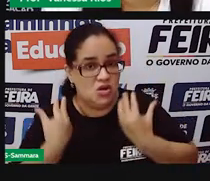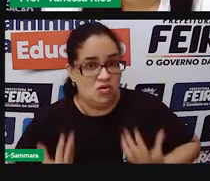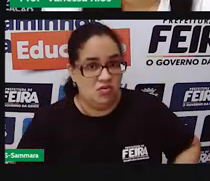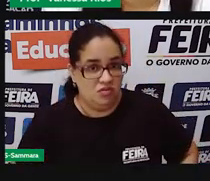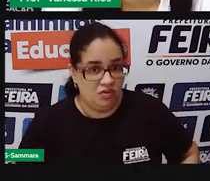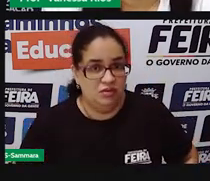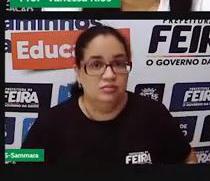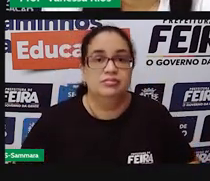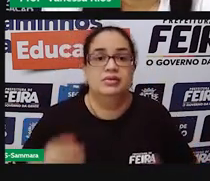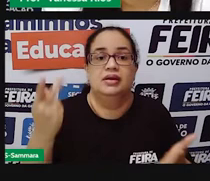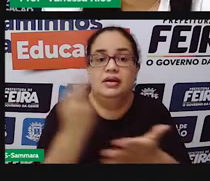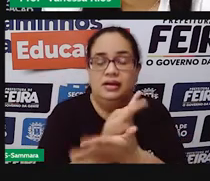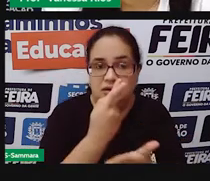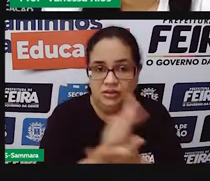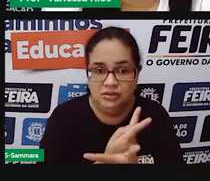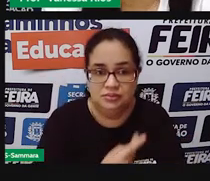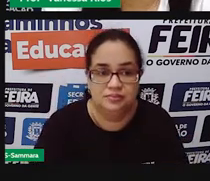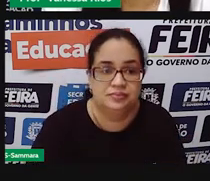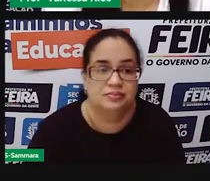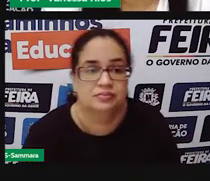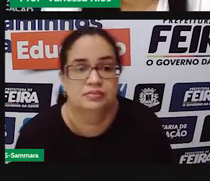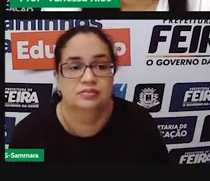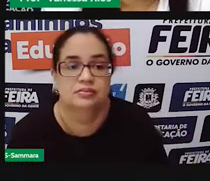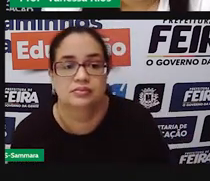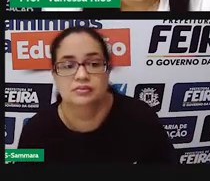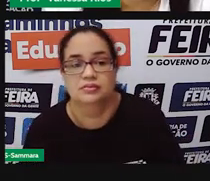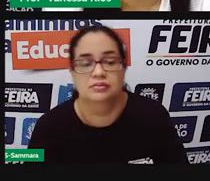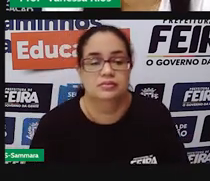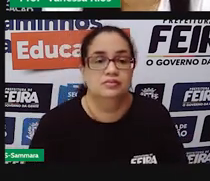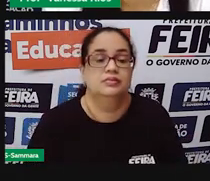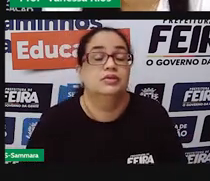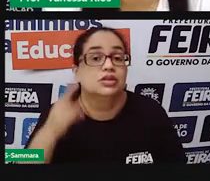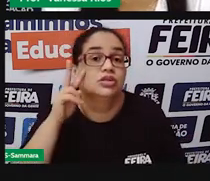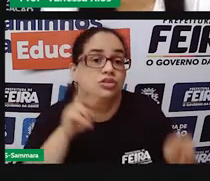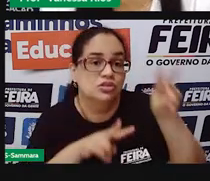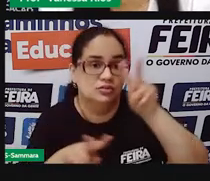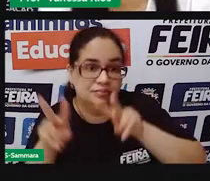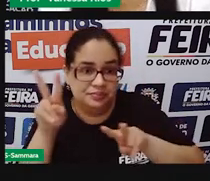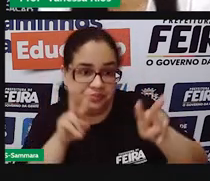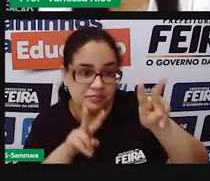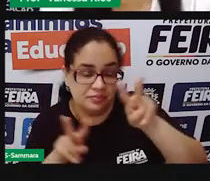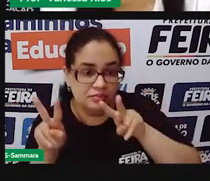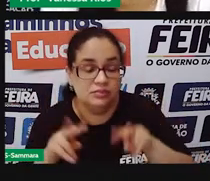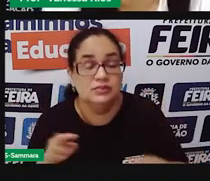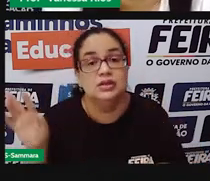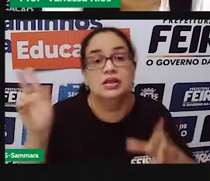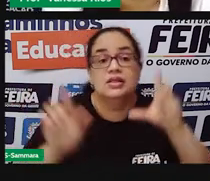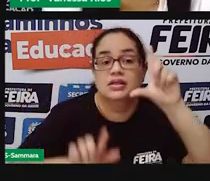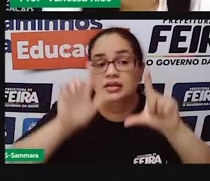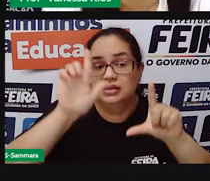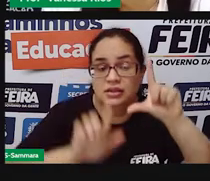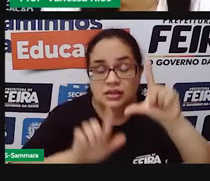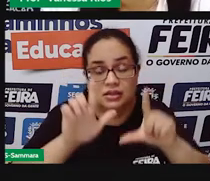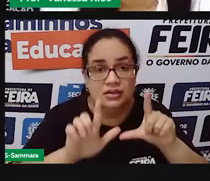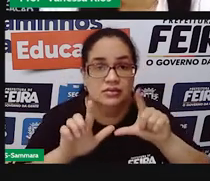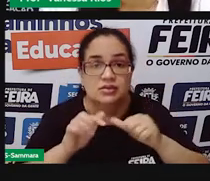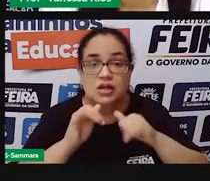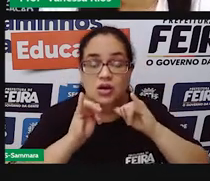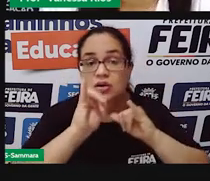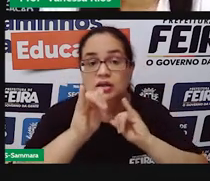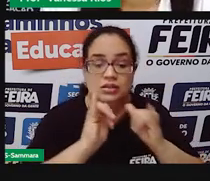a gente observa nas definições de Aristóteles algo que a gente visualiza aí, né, na televisão, nas notícias.